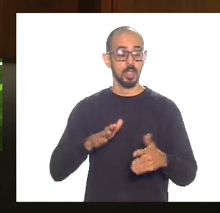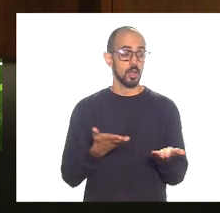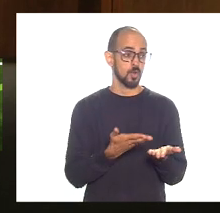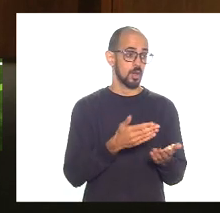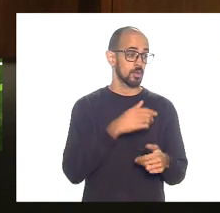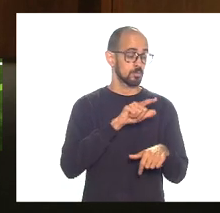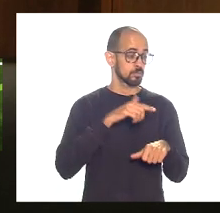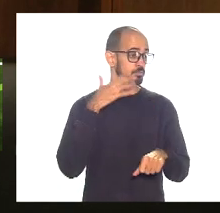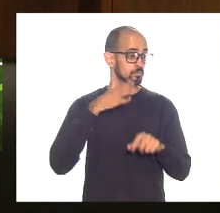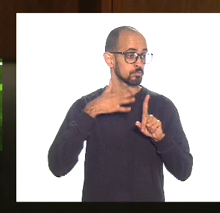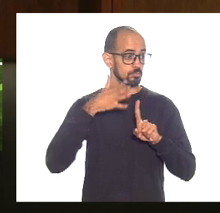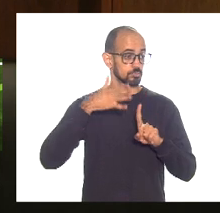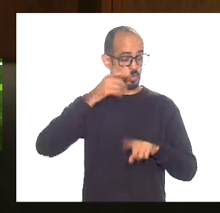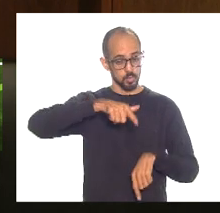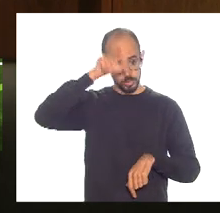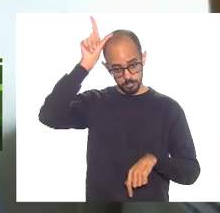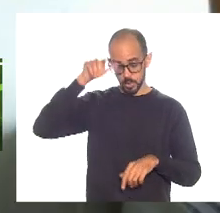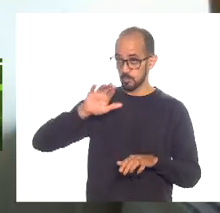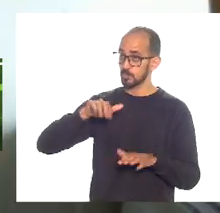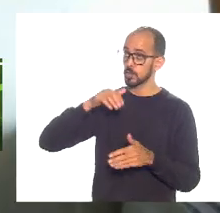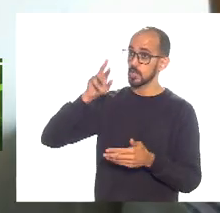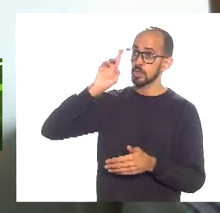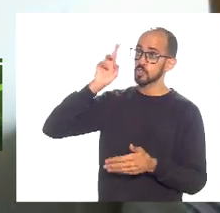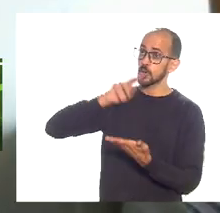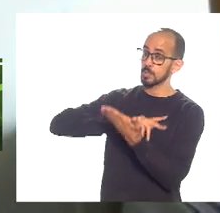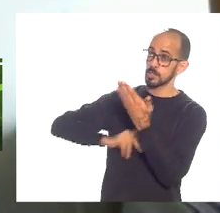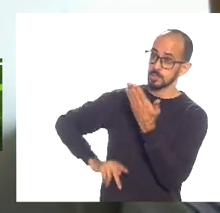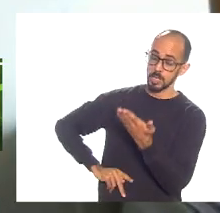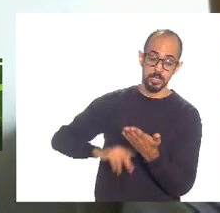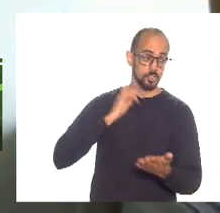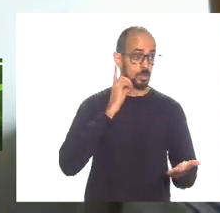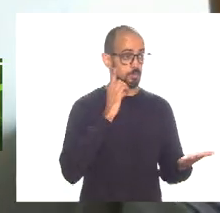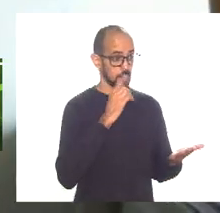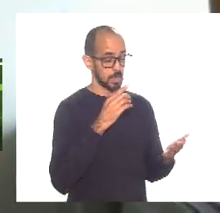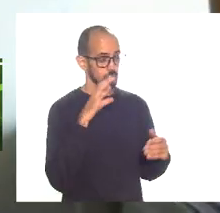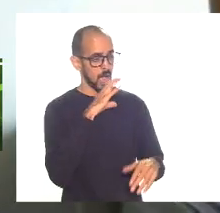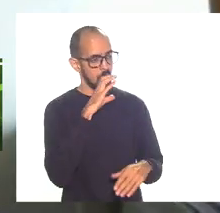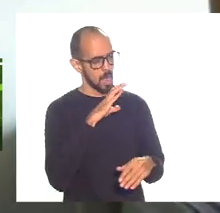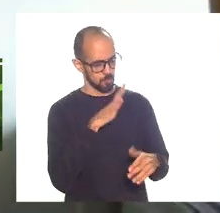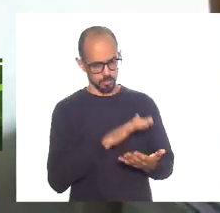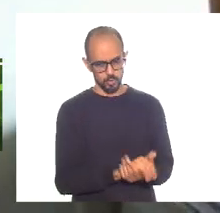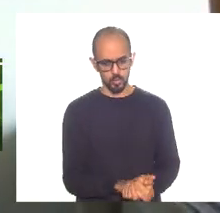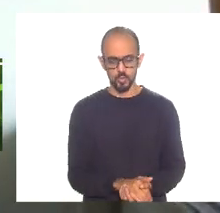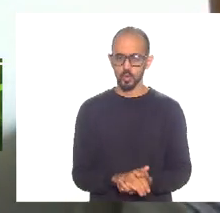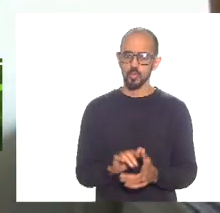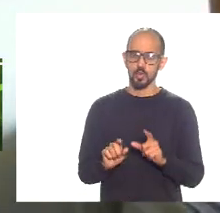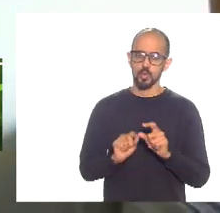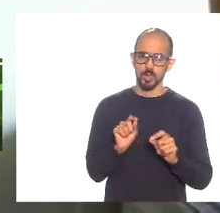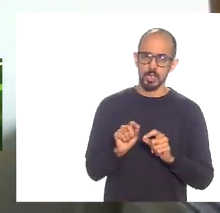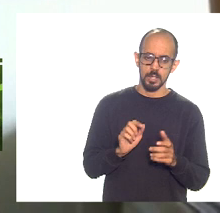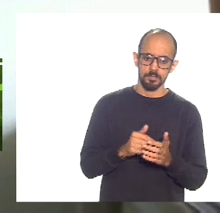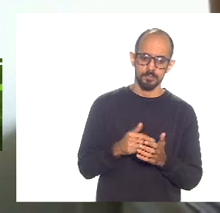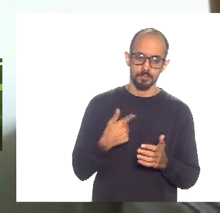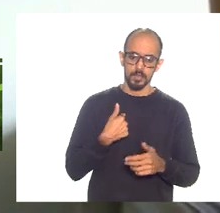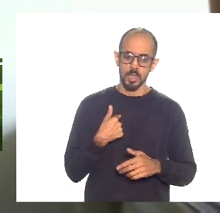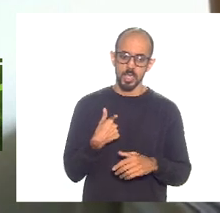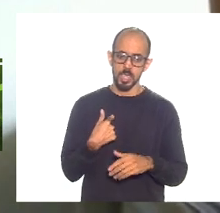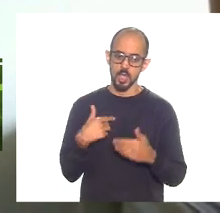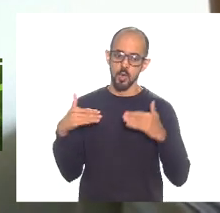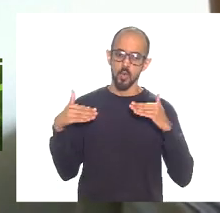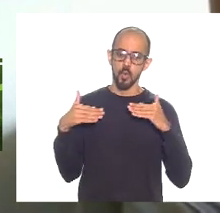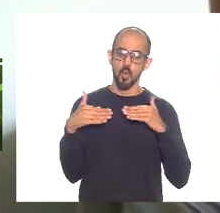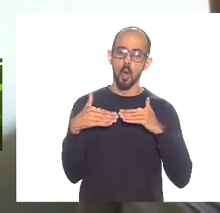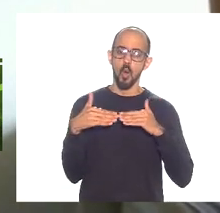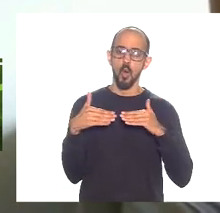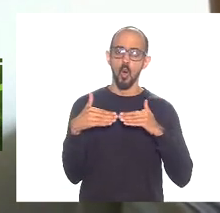favor Senhor presidente senhoras e senhores deputados muito rápido eu corroboro a sua